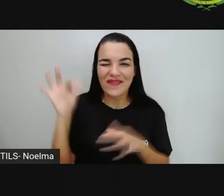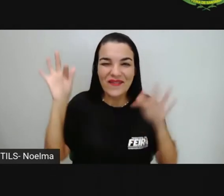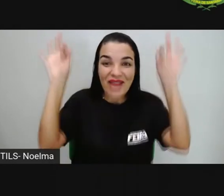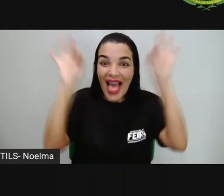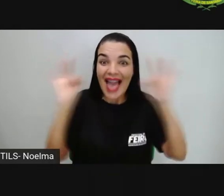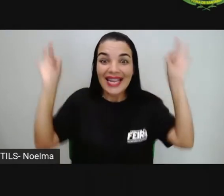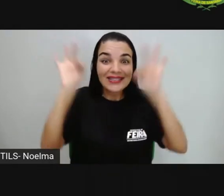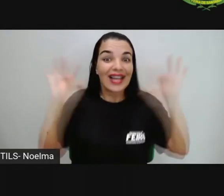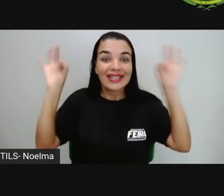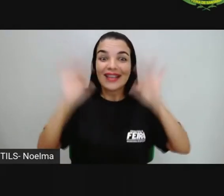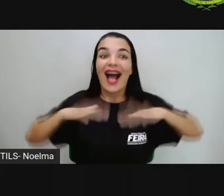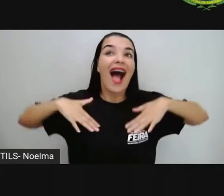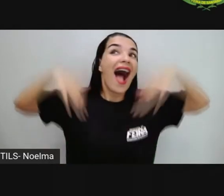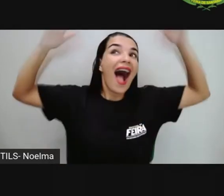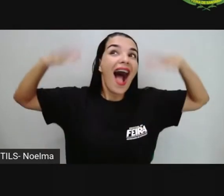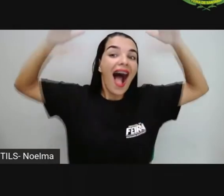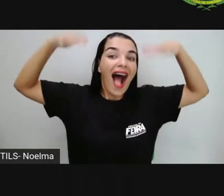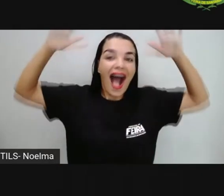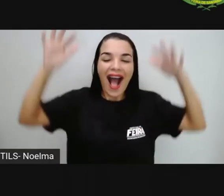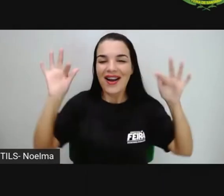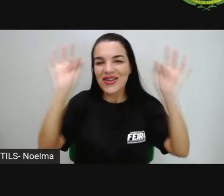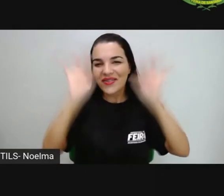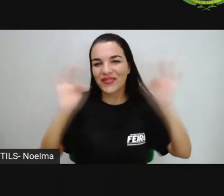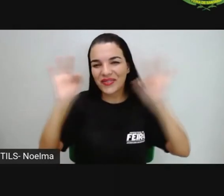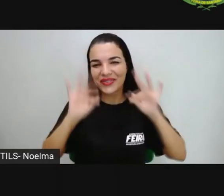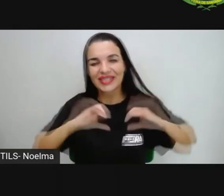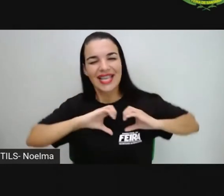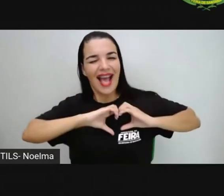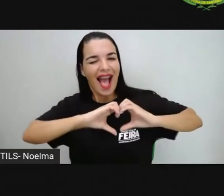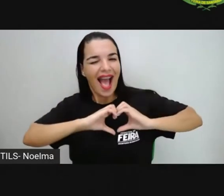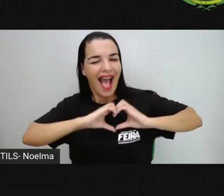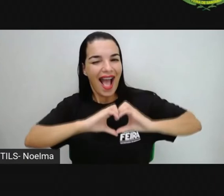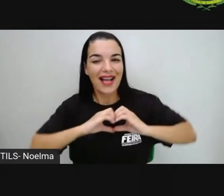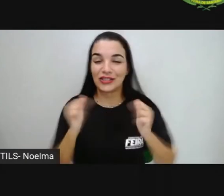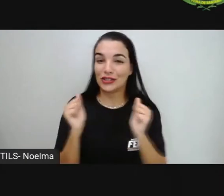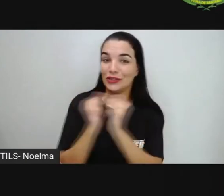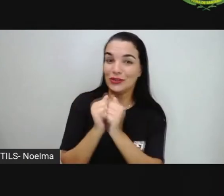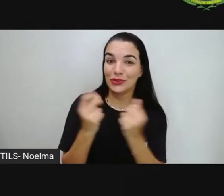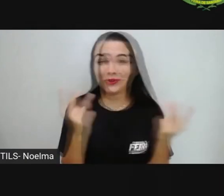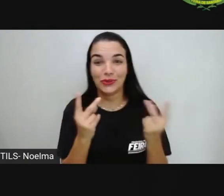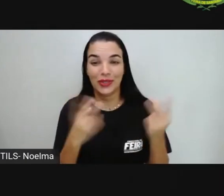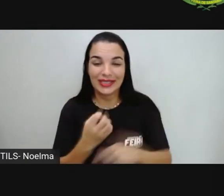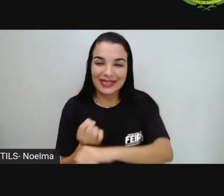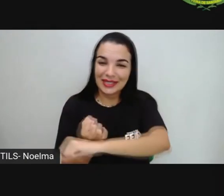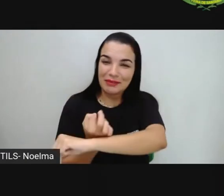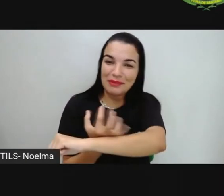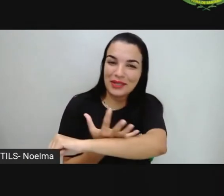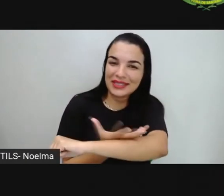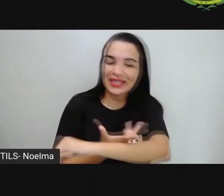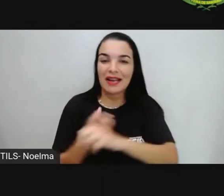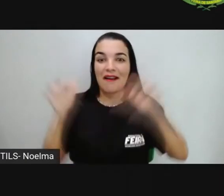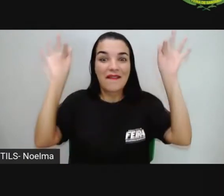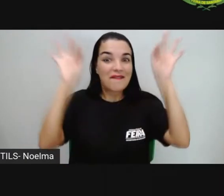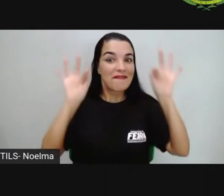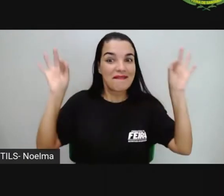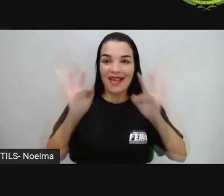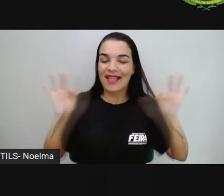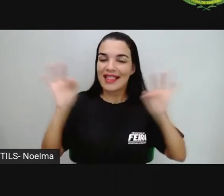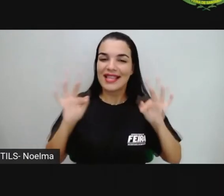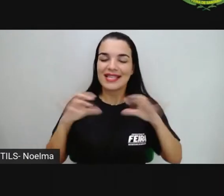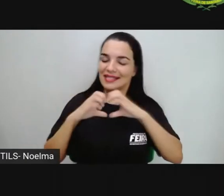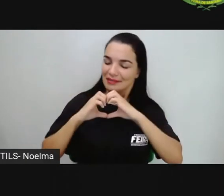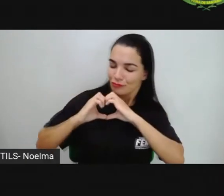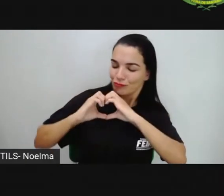feliz, não. Vocês amam passar, passear com seus pais, né? Então, a gente fica feliz e a gente ama